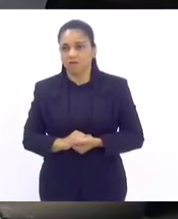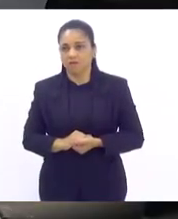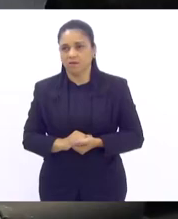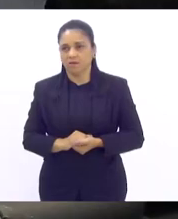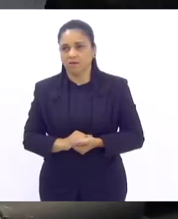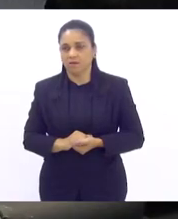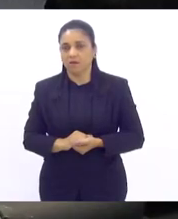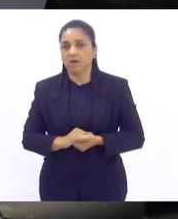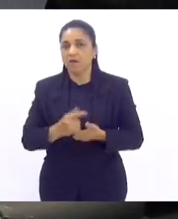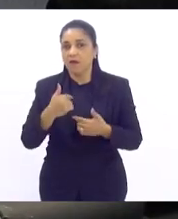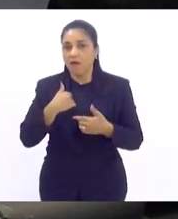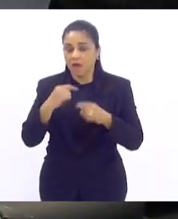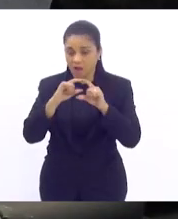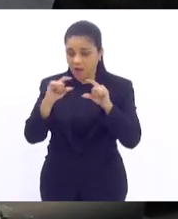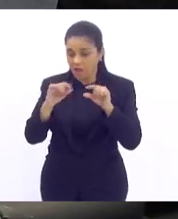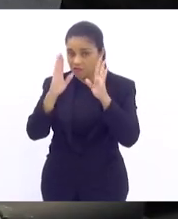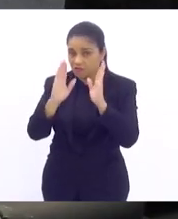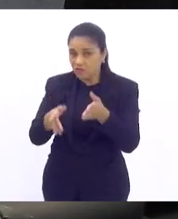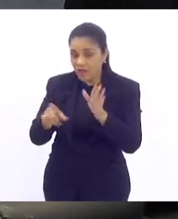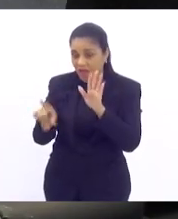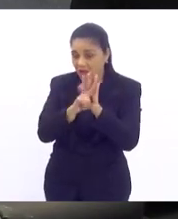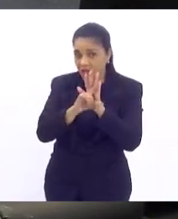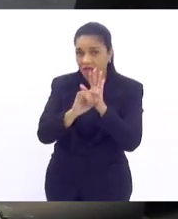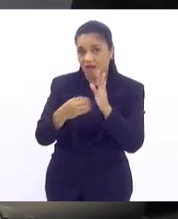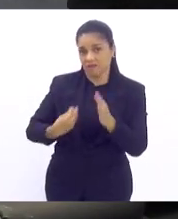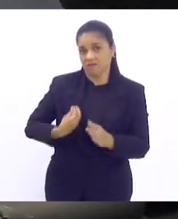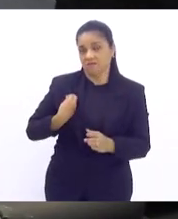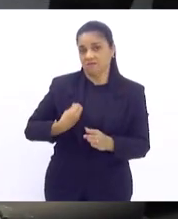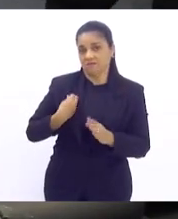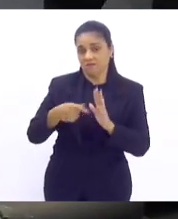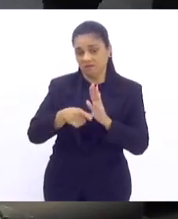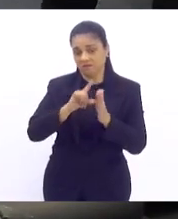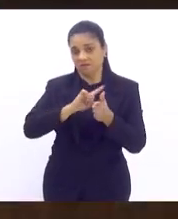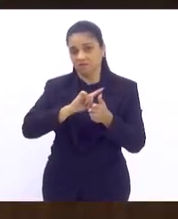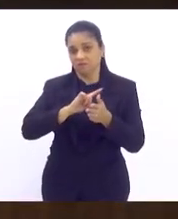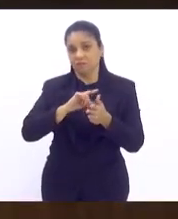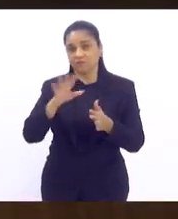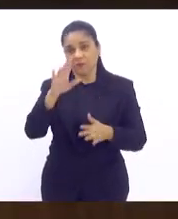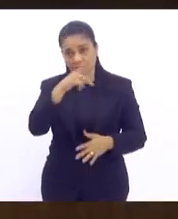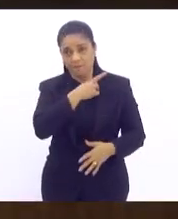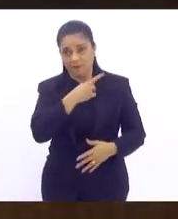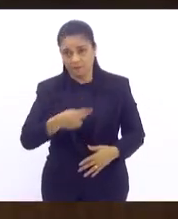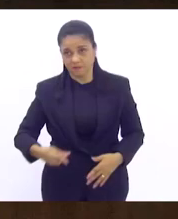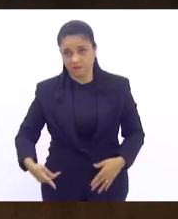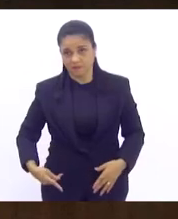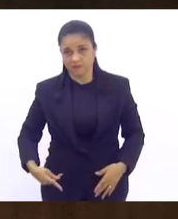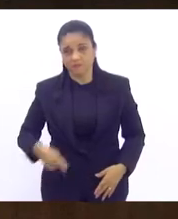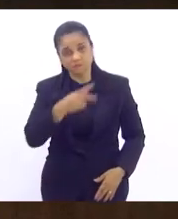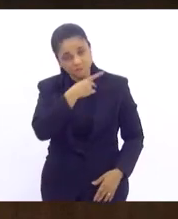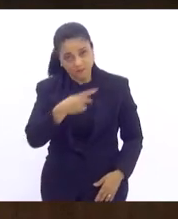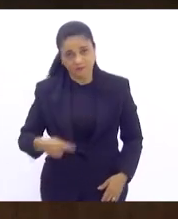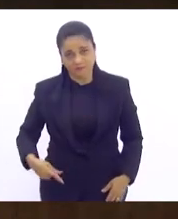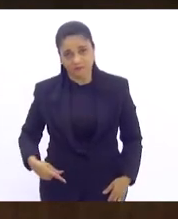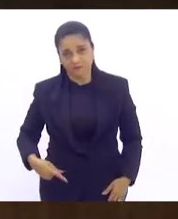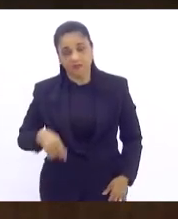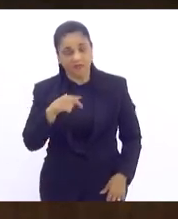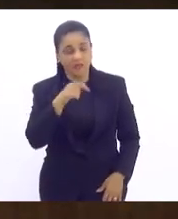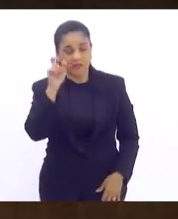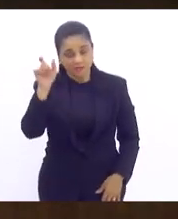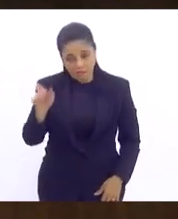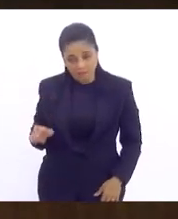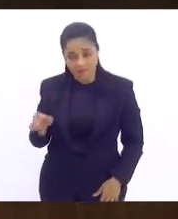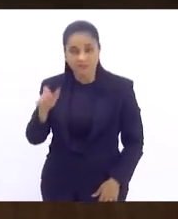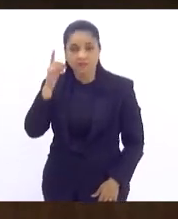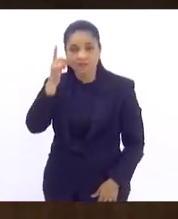Mas incorpora a lei já existente, porque tem uma lei anterior. Presidente, o que a deputada